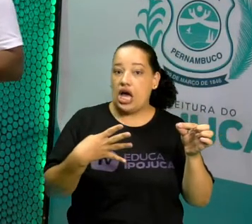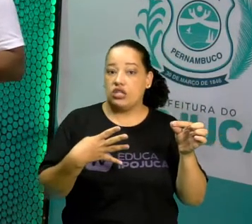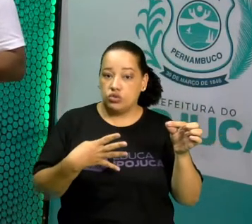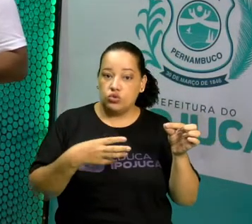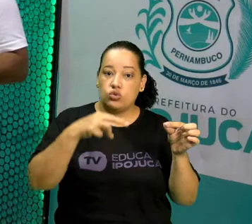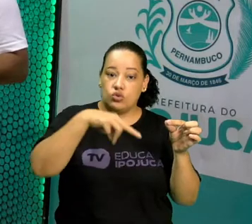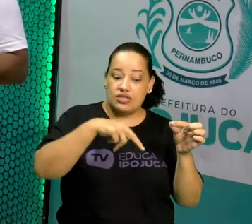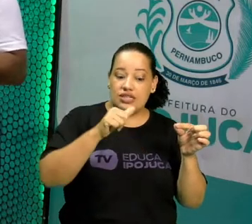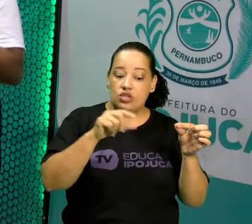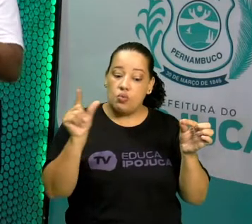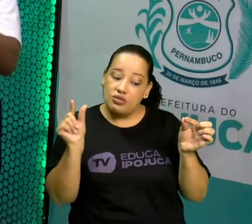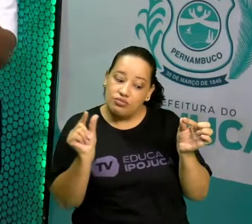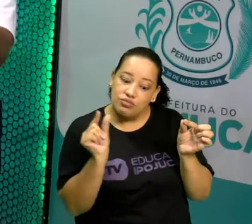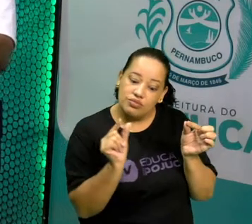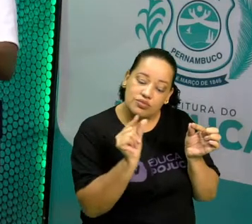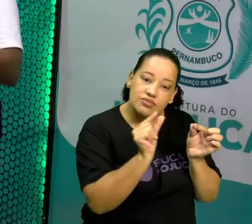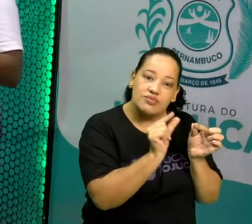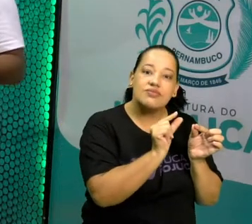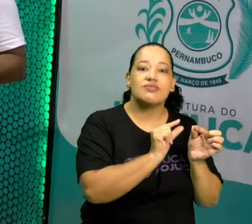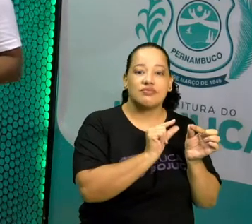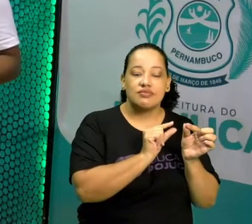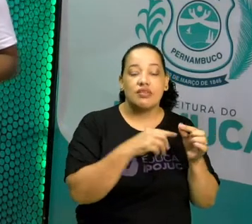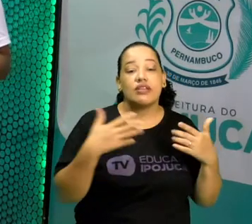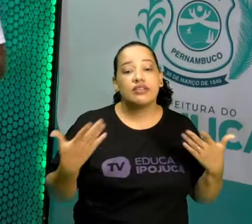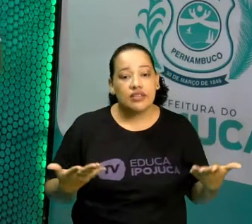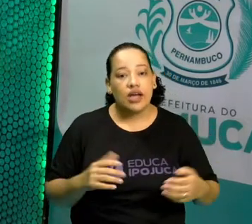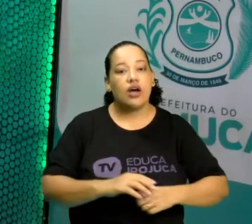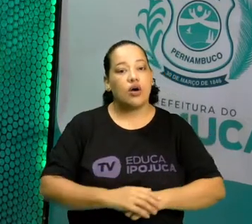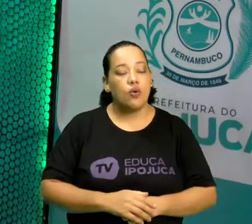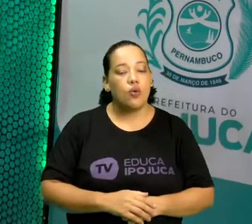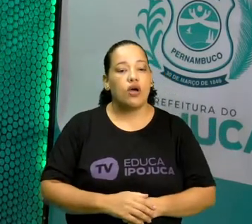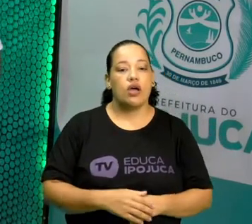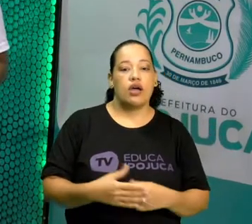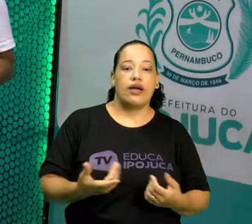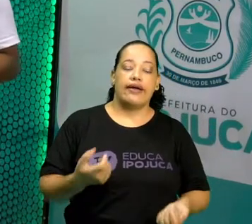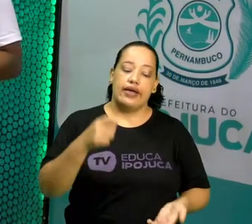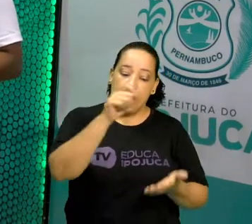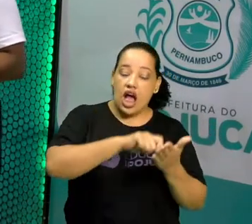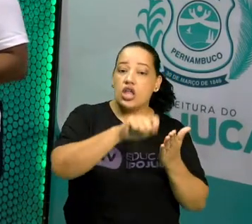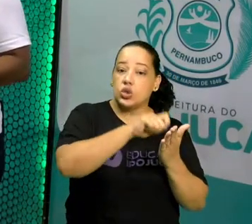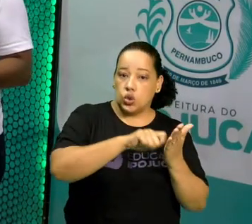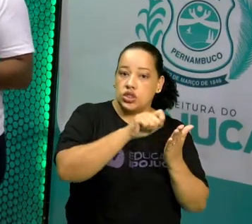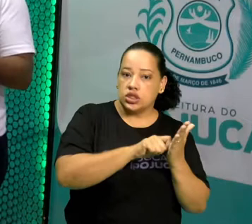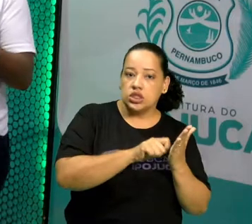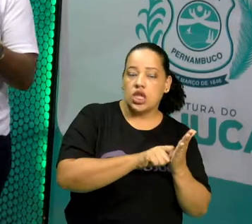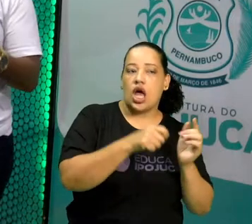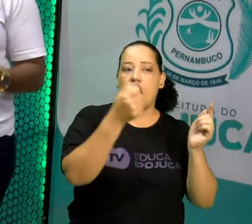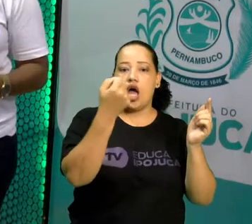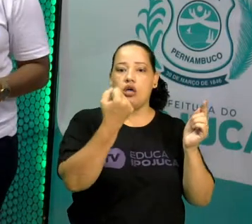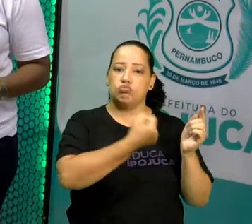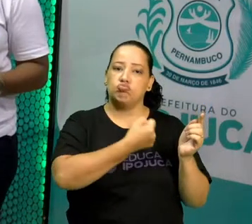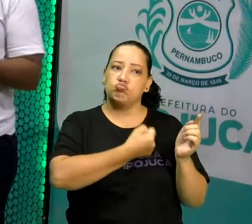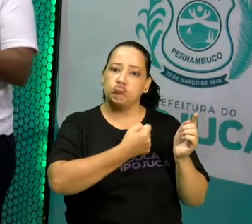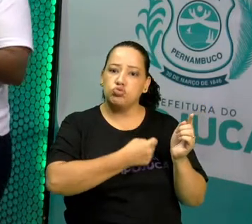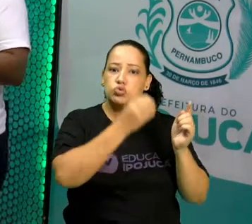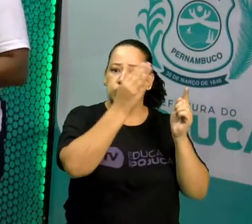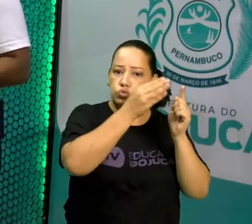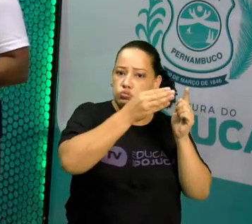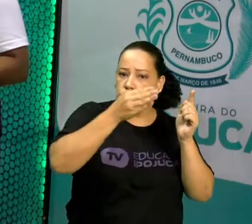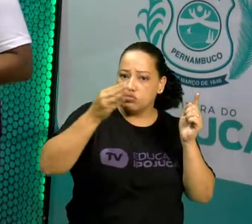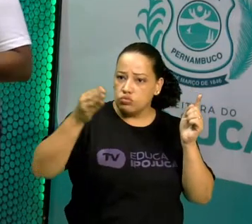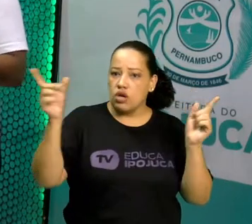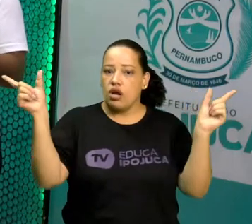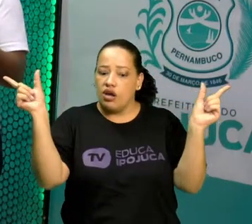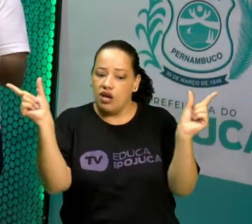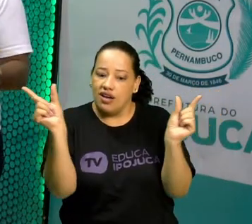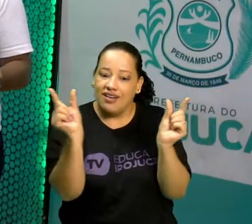Vamos lá! Justamente, a notação científica é uma forma de representar este